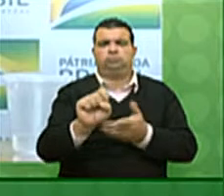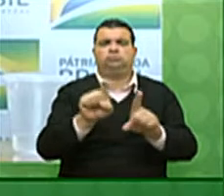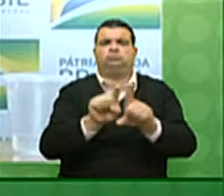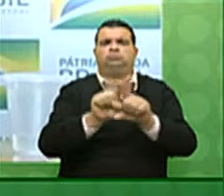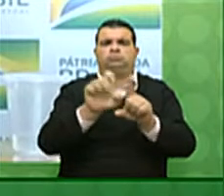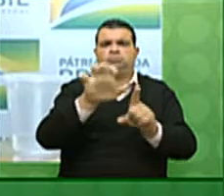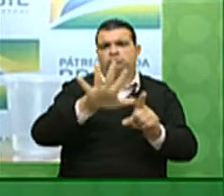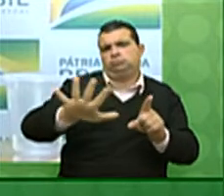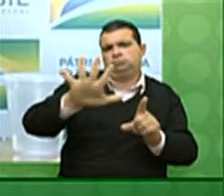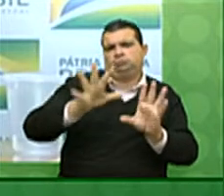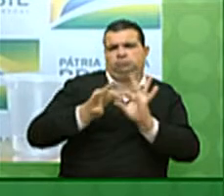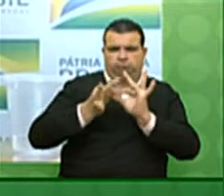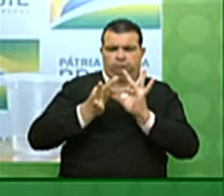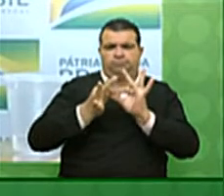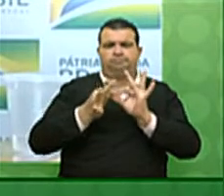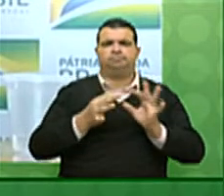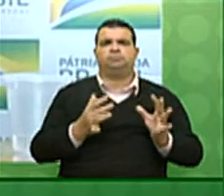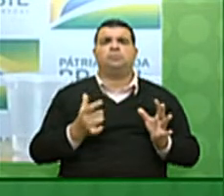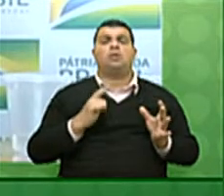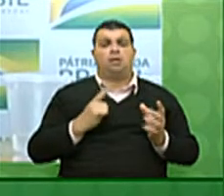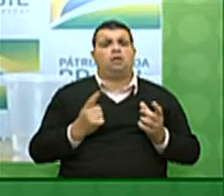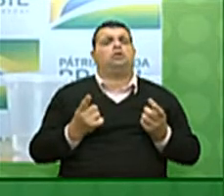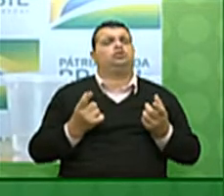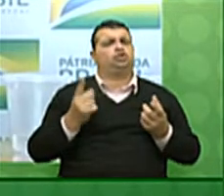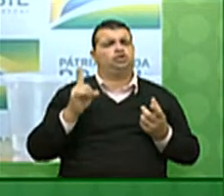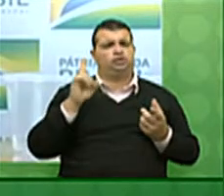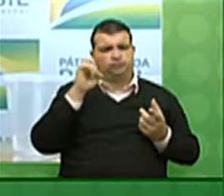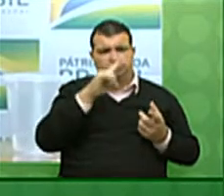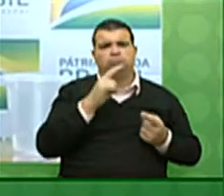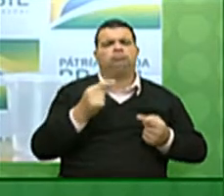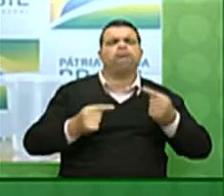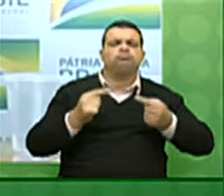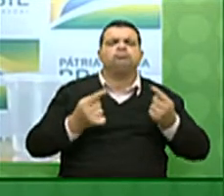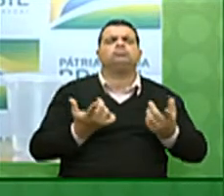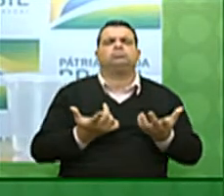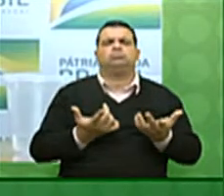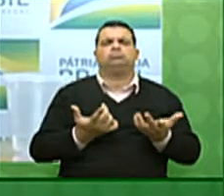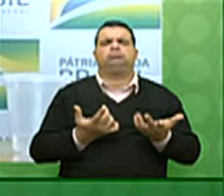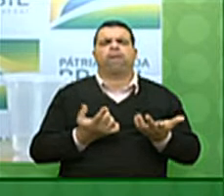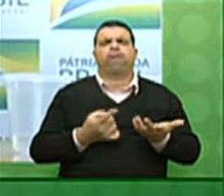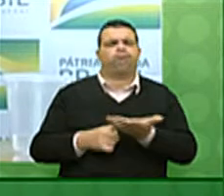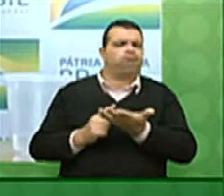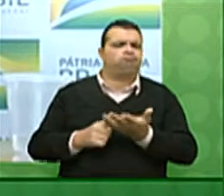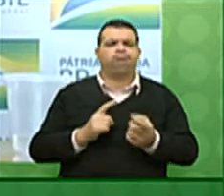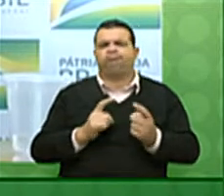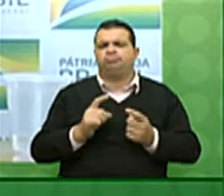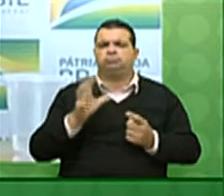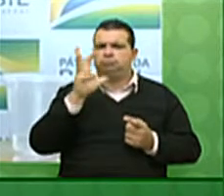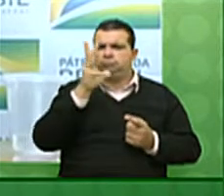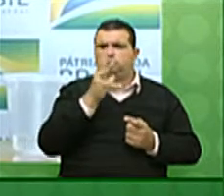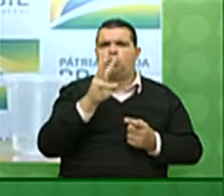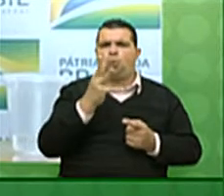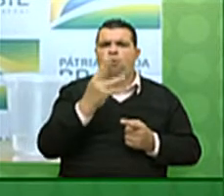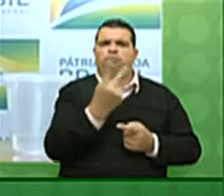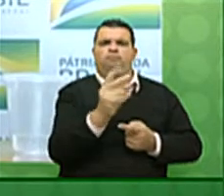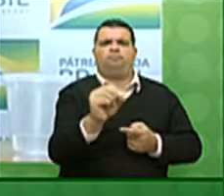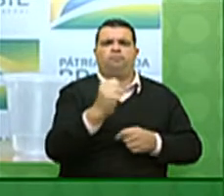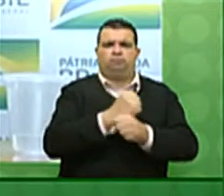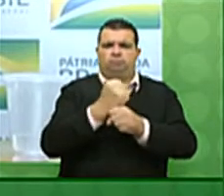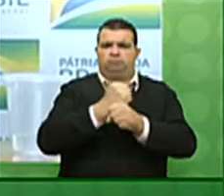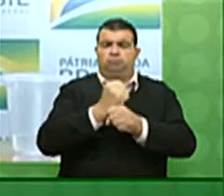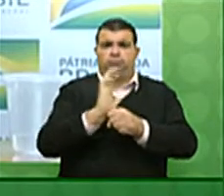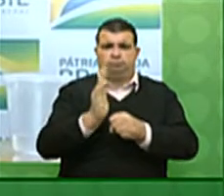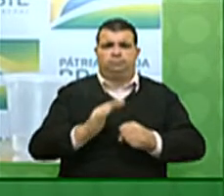uma negociação exitosa e que se arrastava há quase duas décadas.